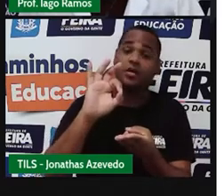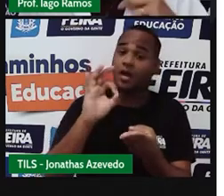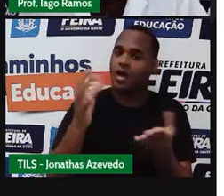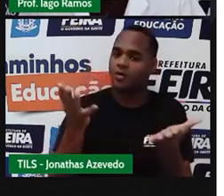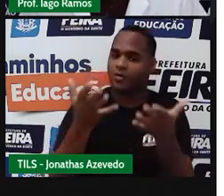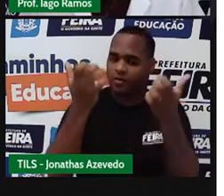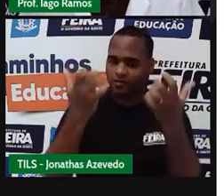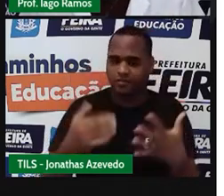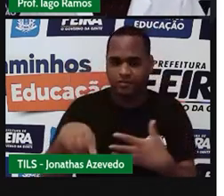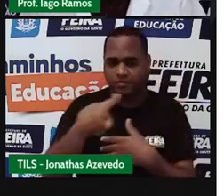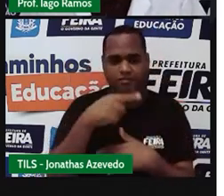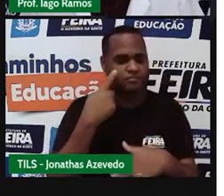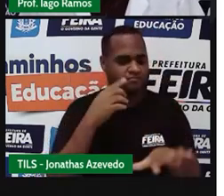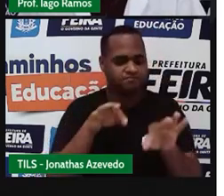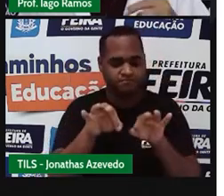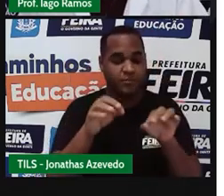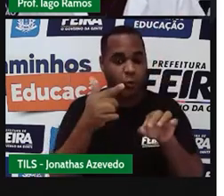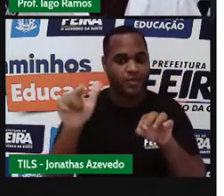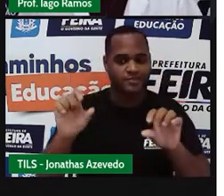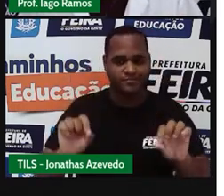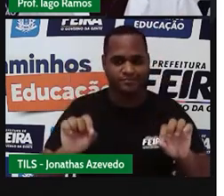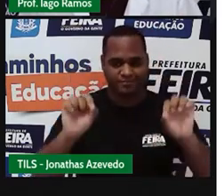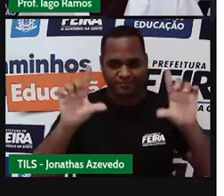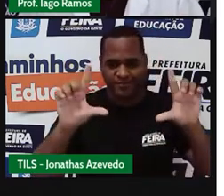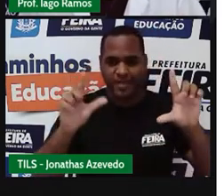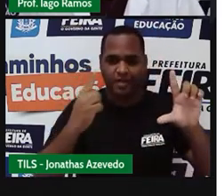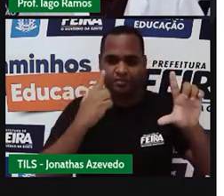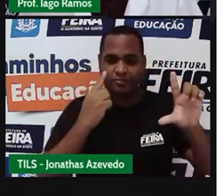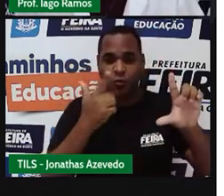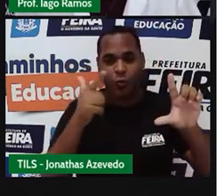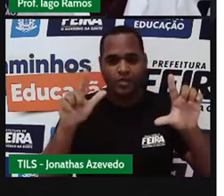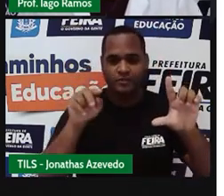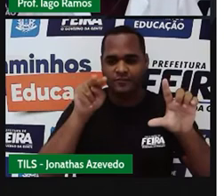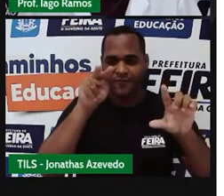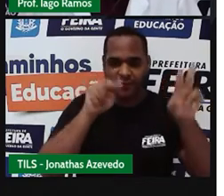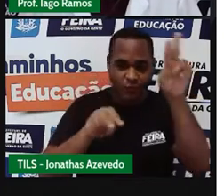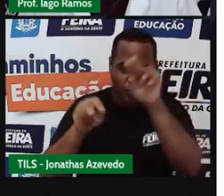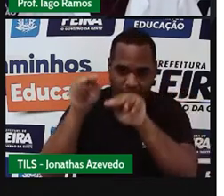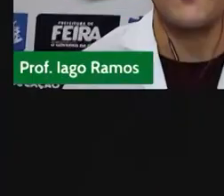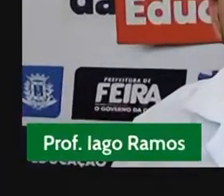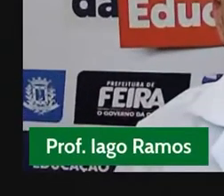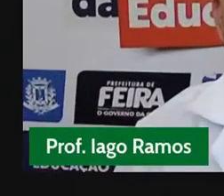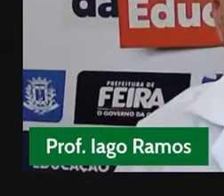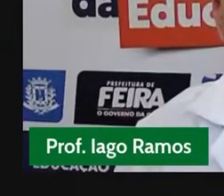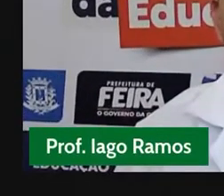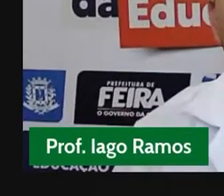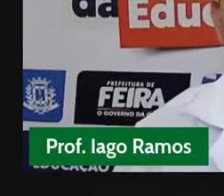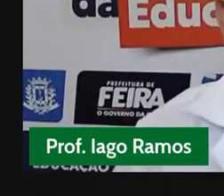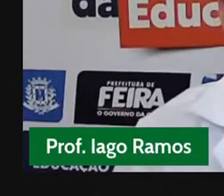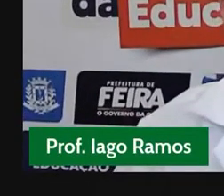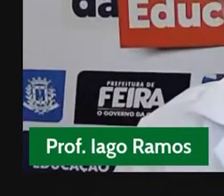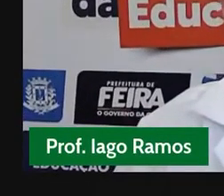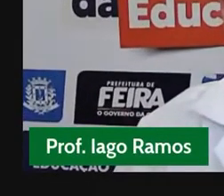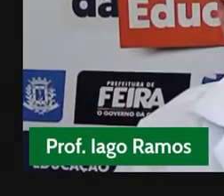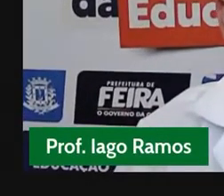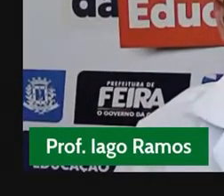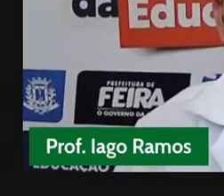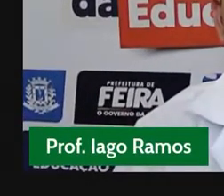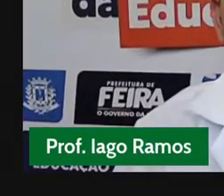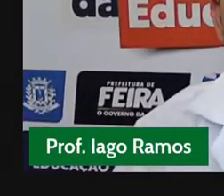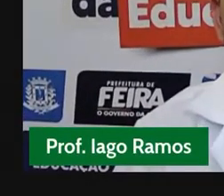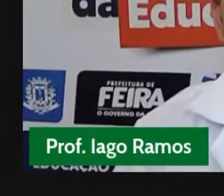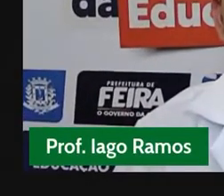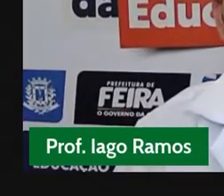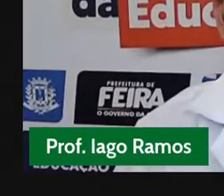para isso que a gente vai mudar de tela, a gente vai ali para a nossa lousa virtual, certo? Fazerem as coisas acontecer,